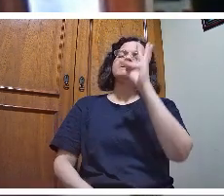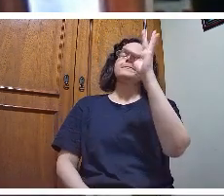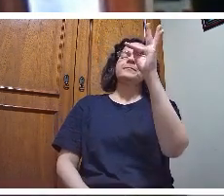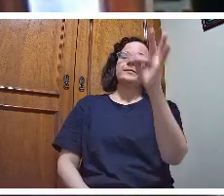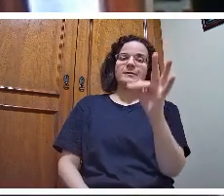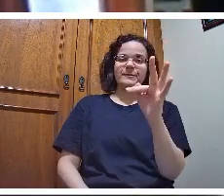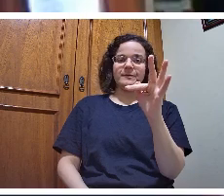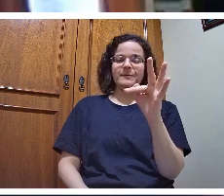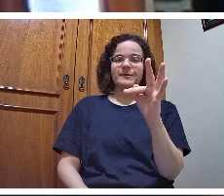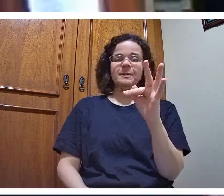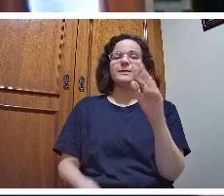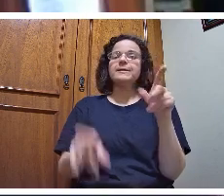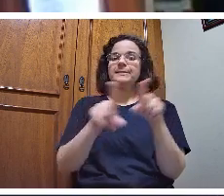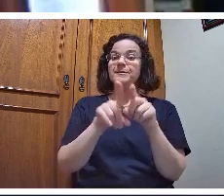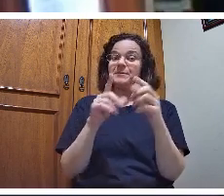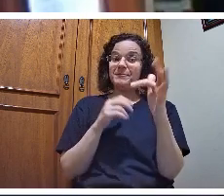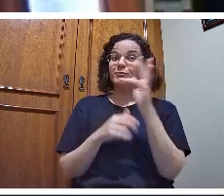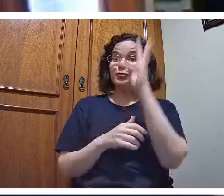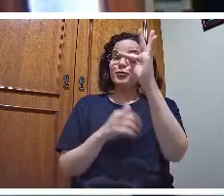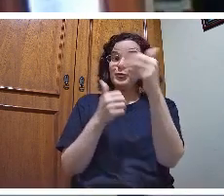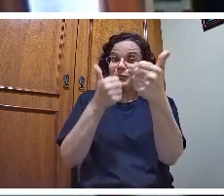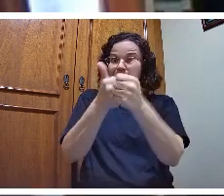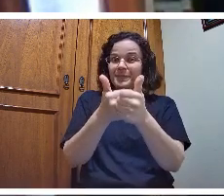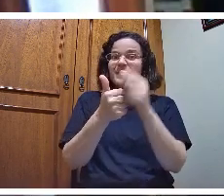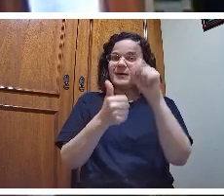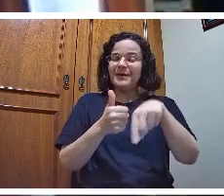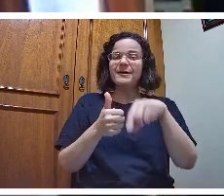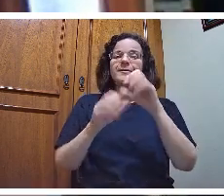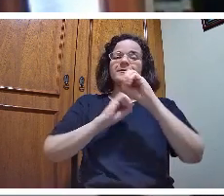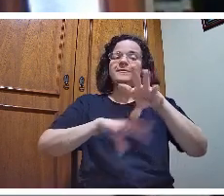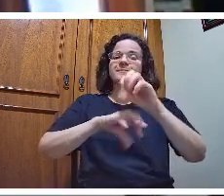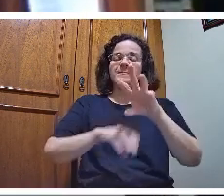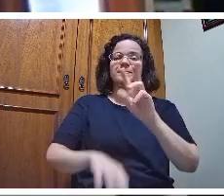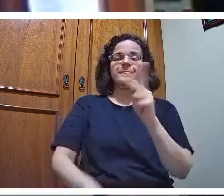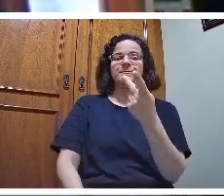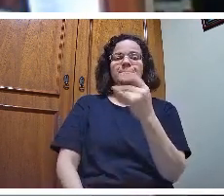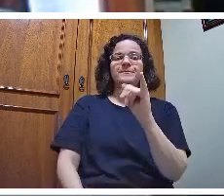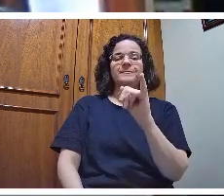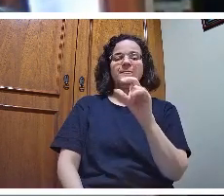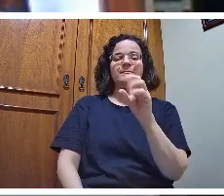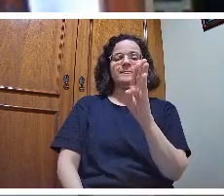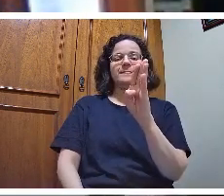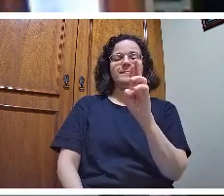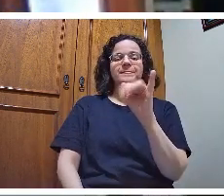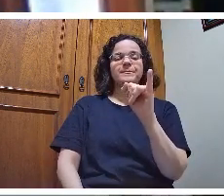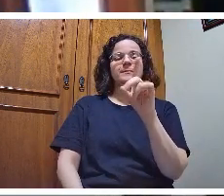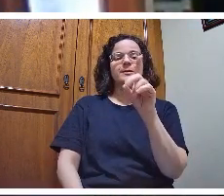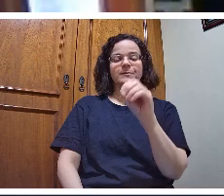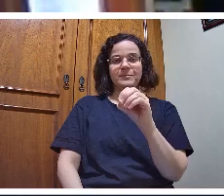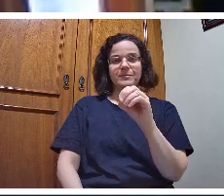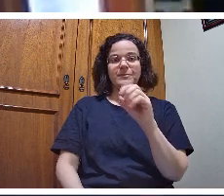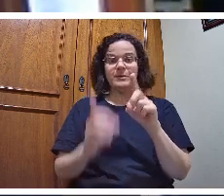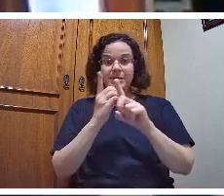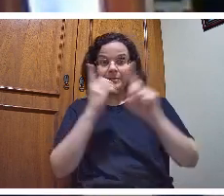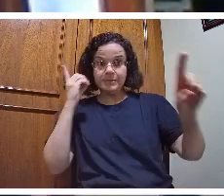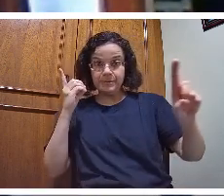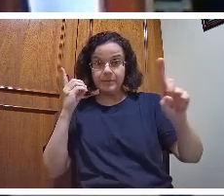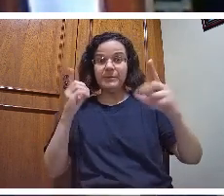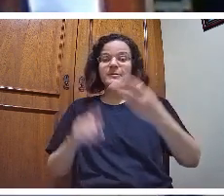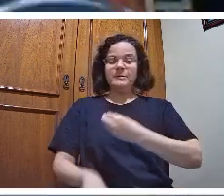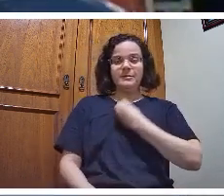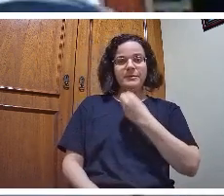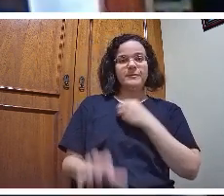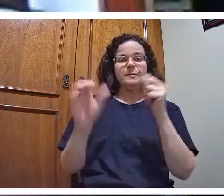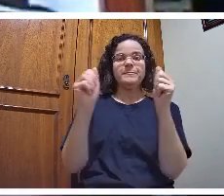ensino híbrido, remoto e presencial. Como é que nós vamos combinar essa perspectiva?